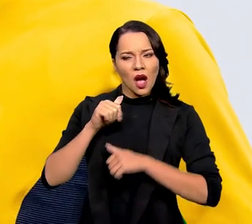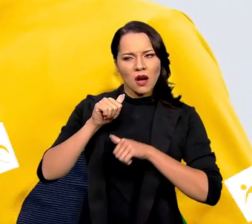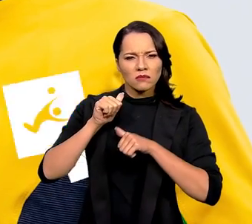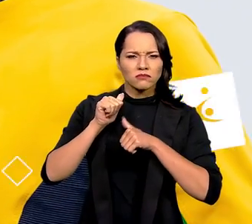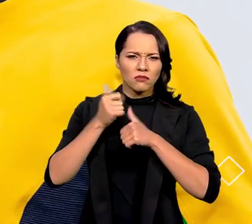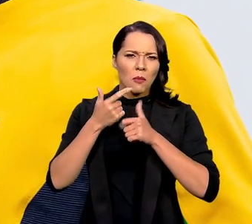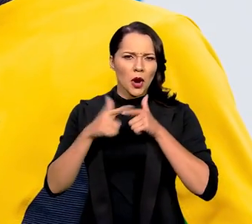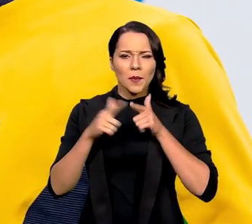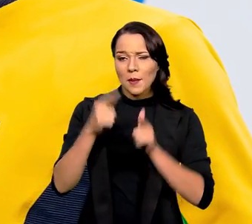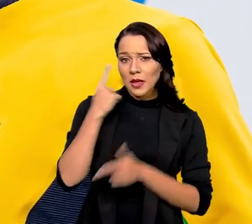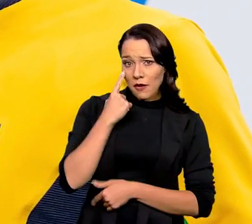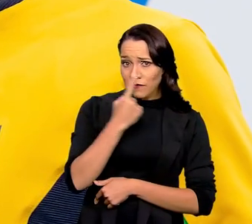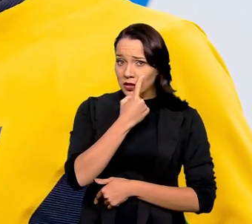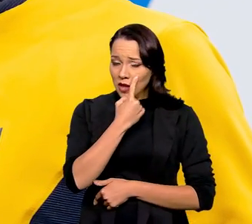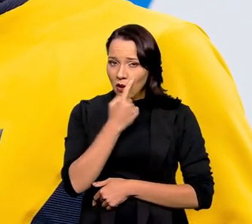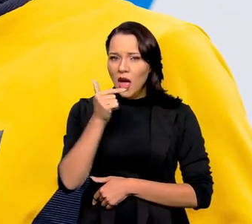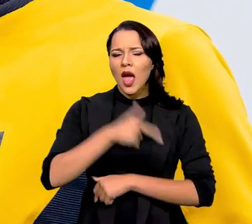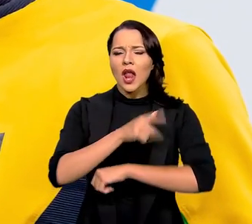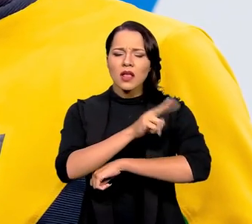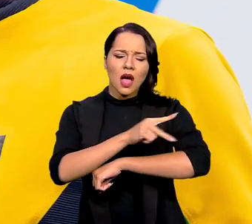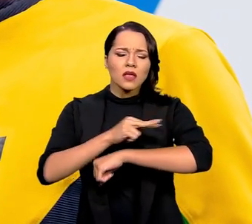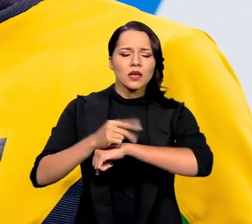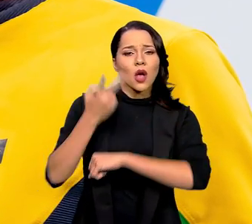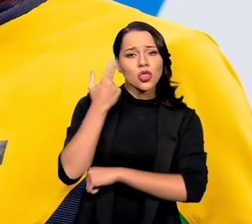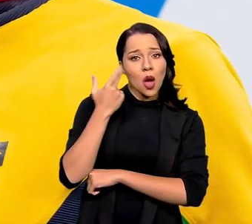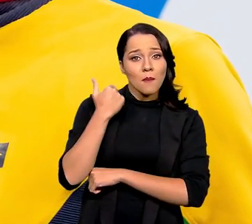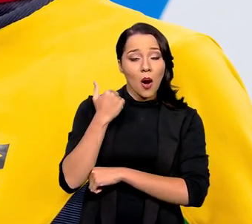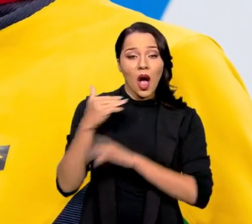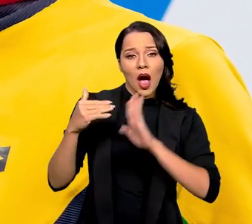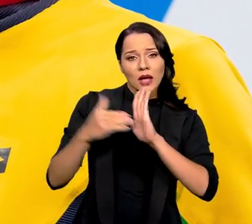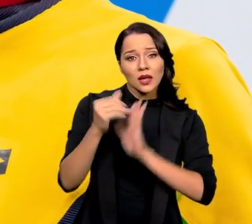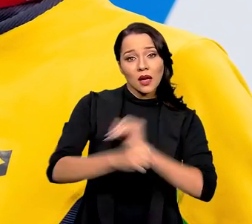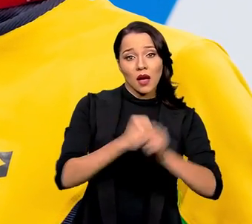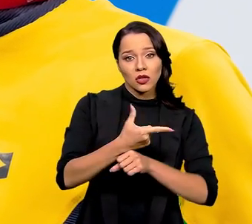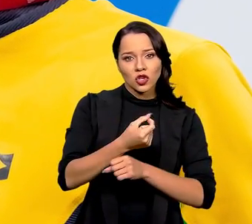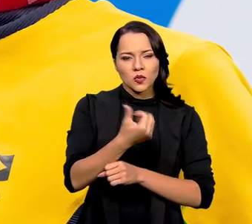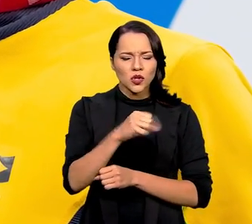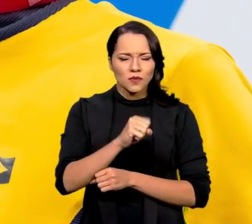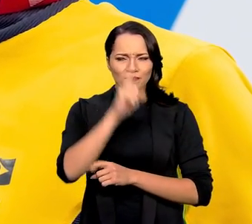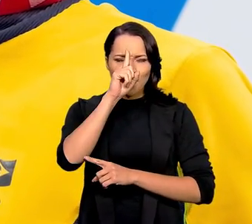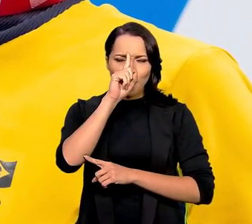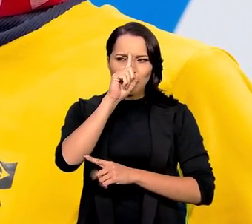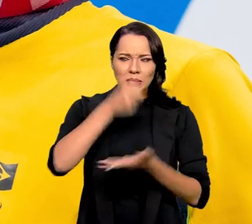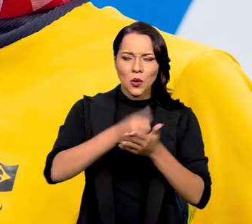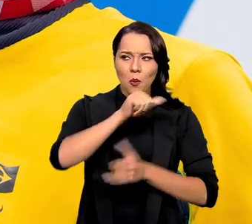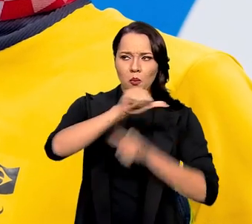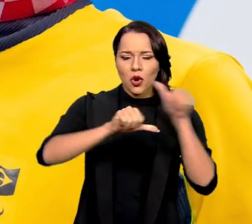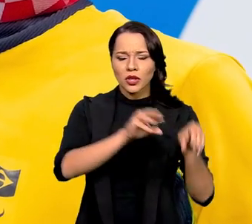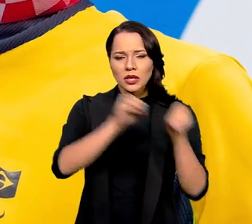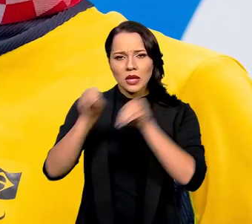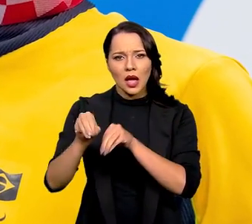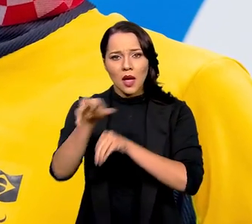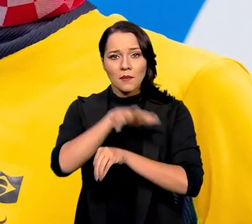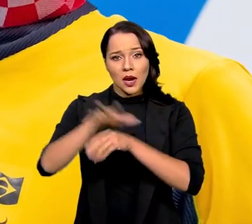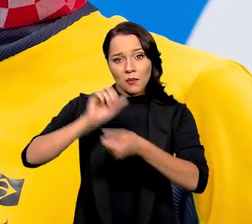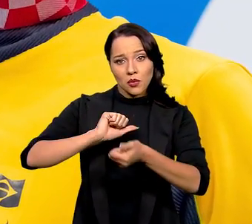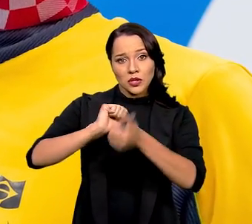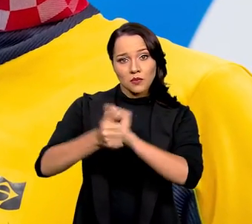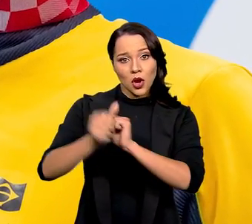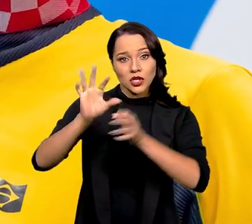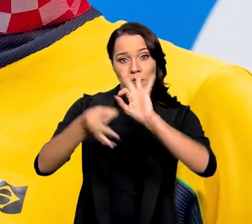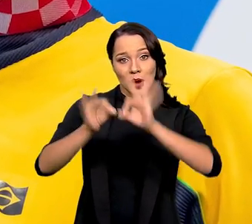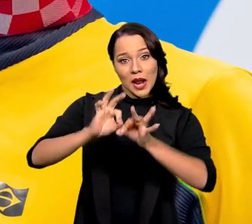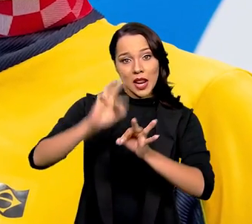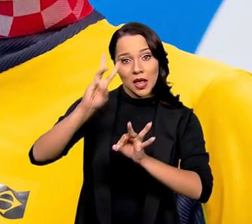alteração congênita na retina, praticava natação convencional até 2018, quando decidiu migrar para o esporte